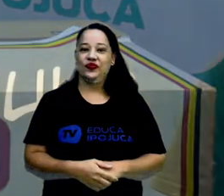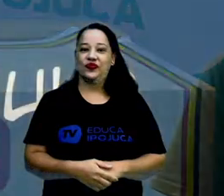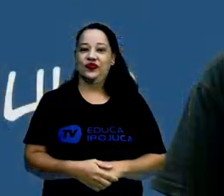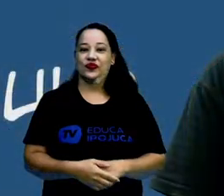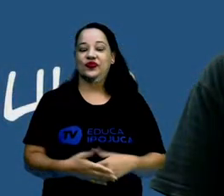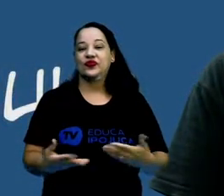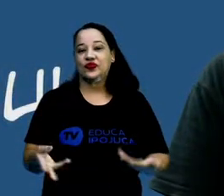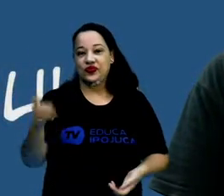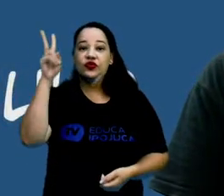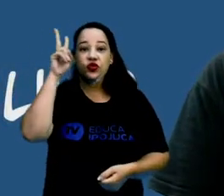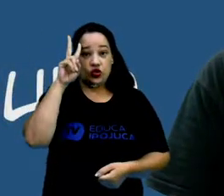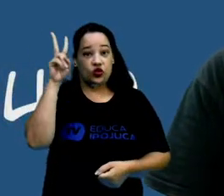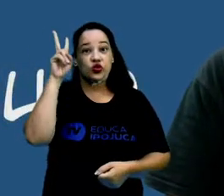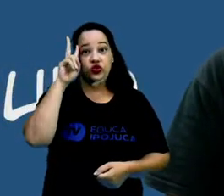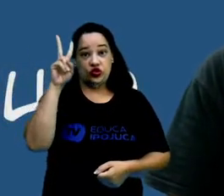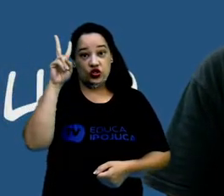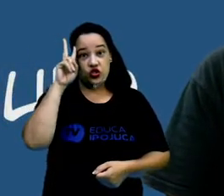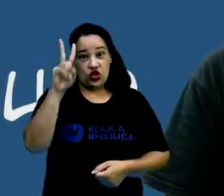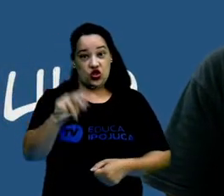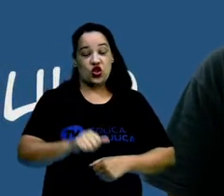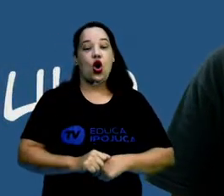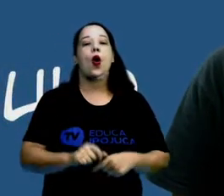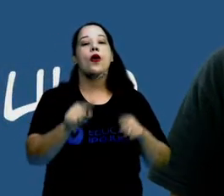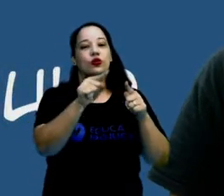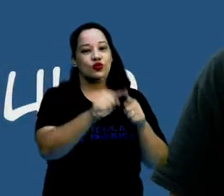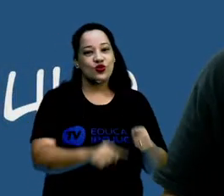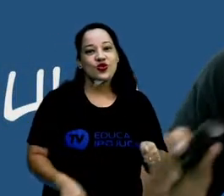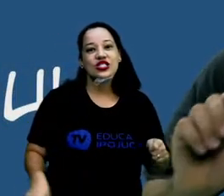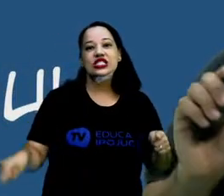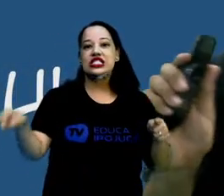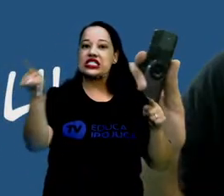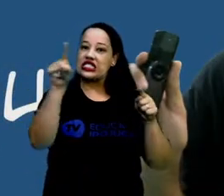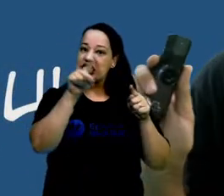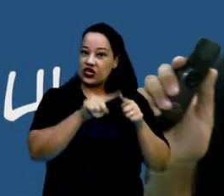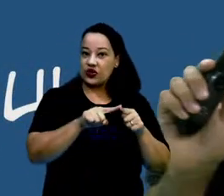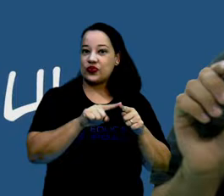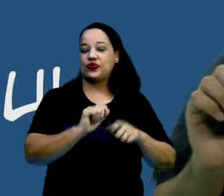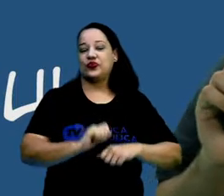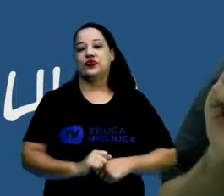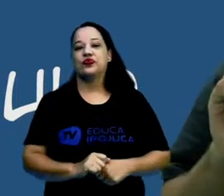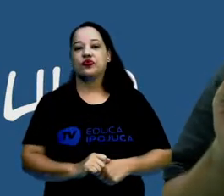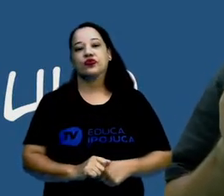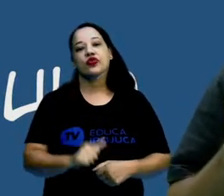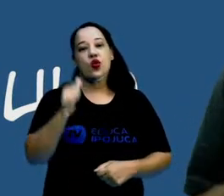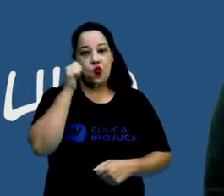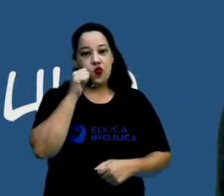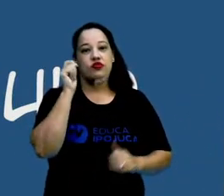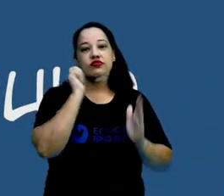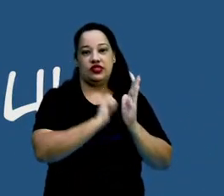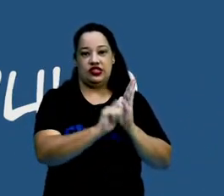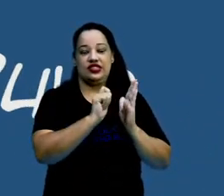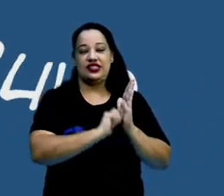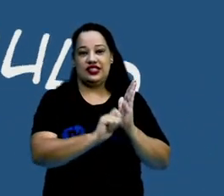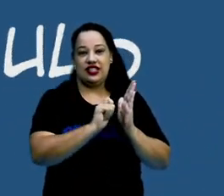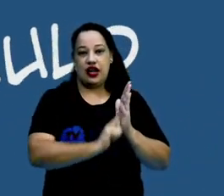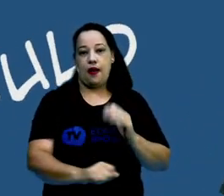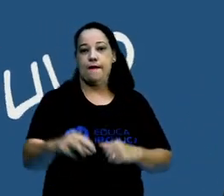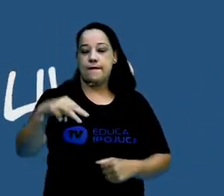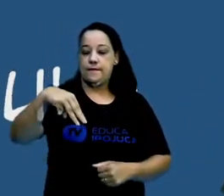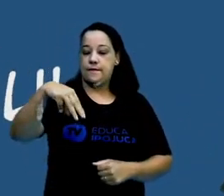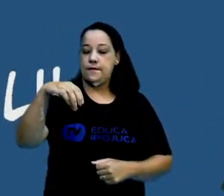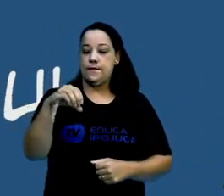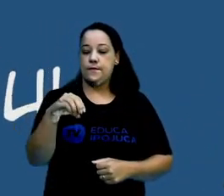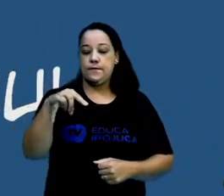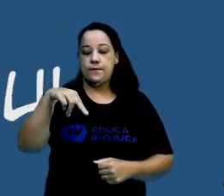A história do círculo, escritora Mônica Padilha.